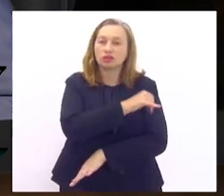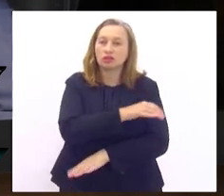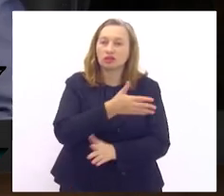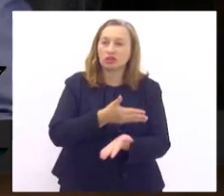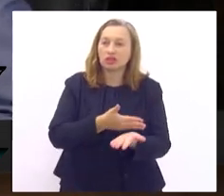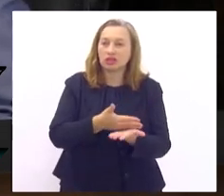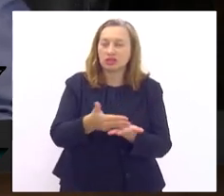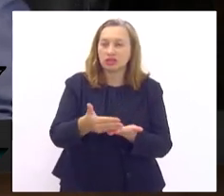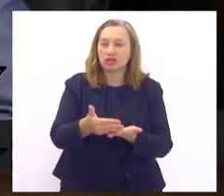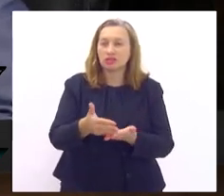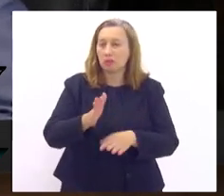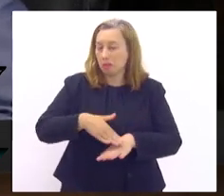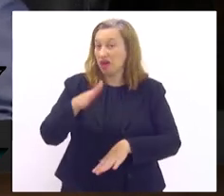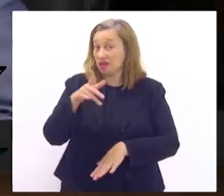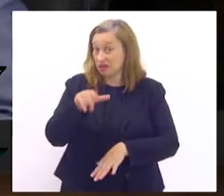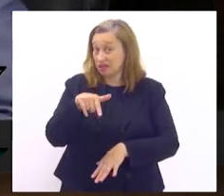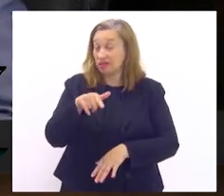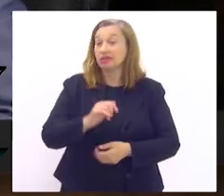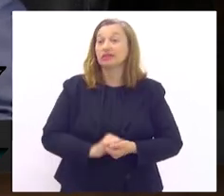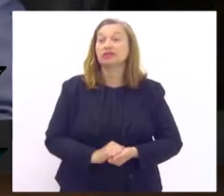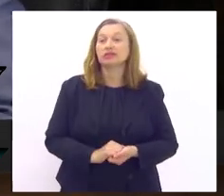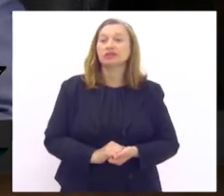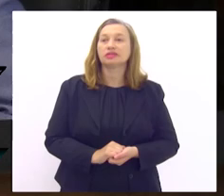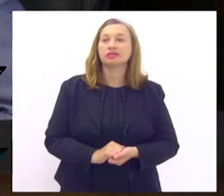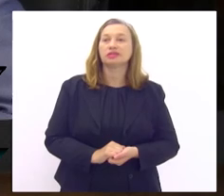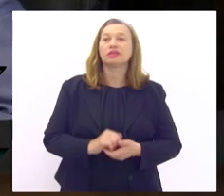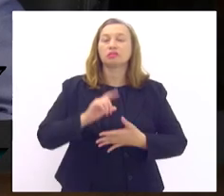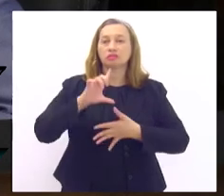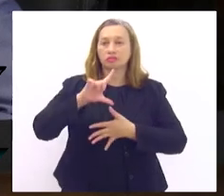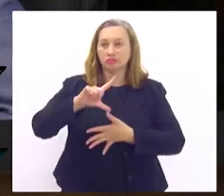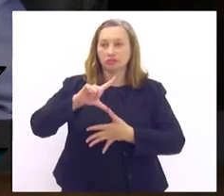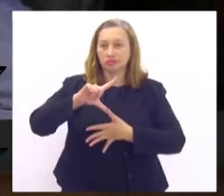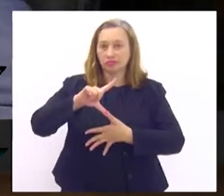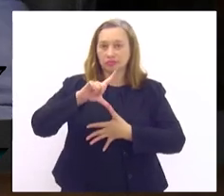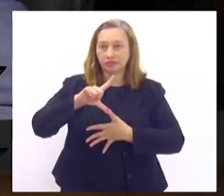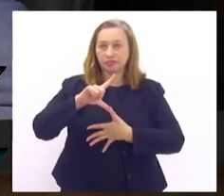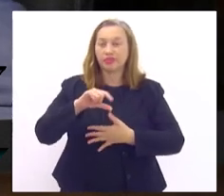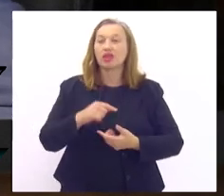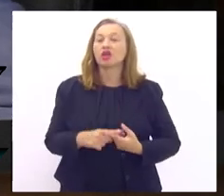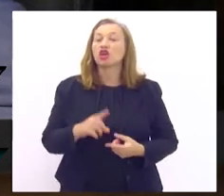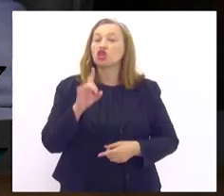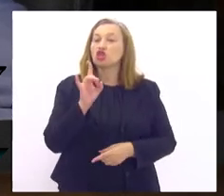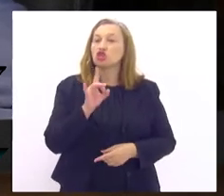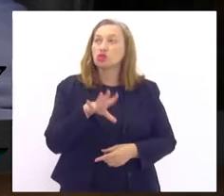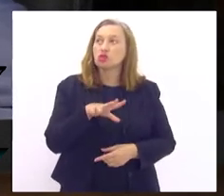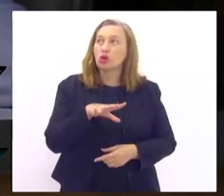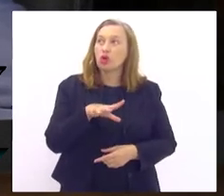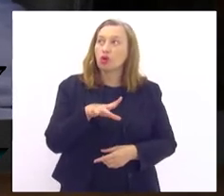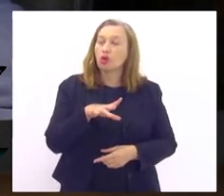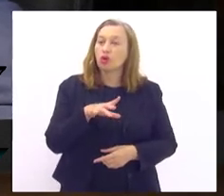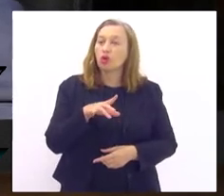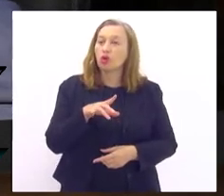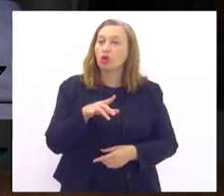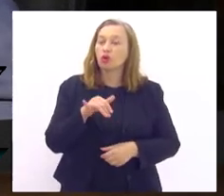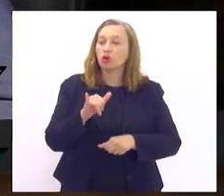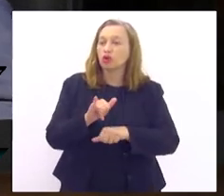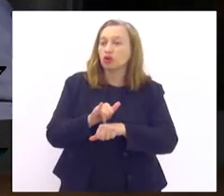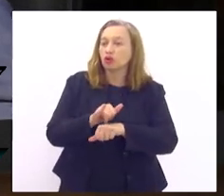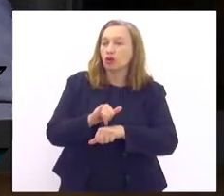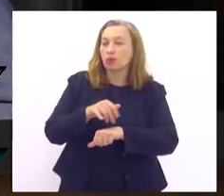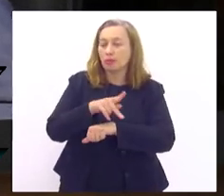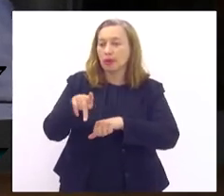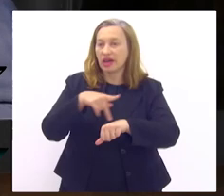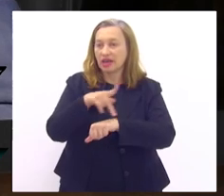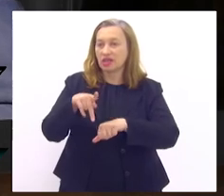nacional até mais vanguarda da América Latina que eu saiba somente Nova Iorque tem essa